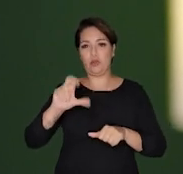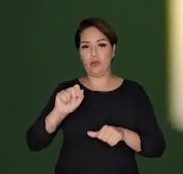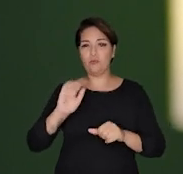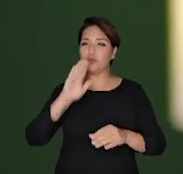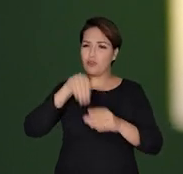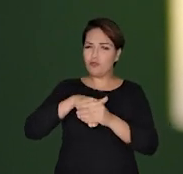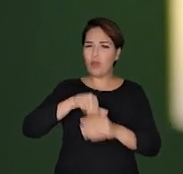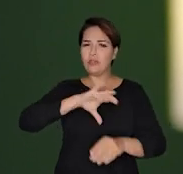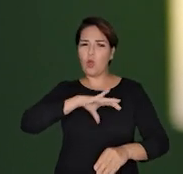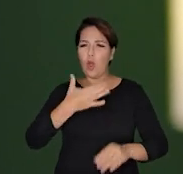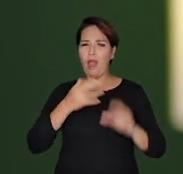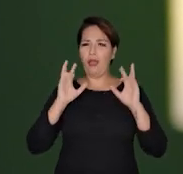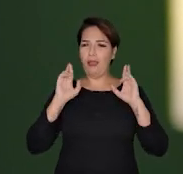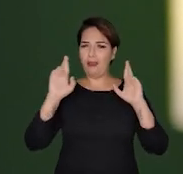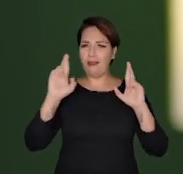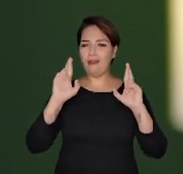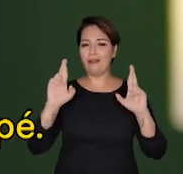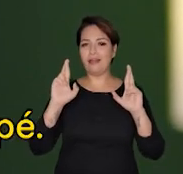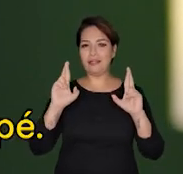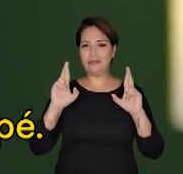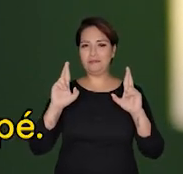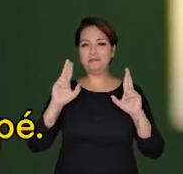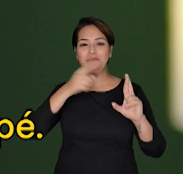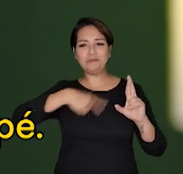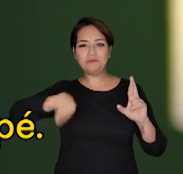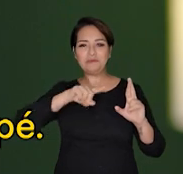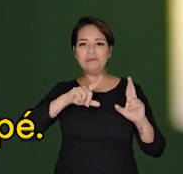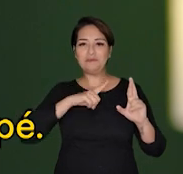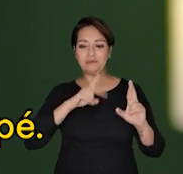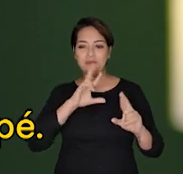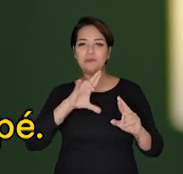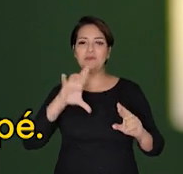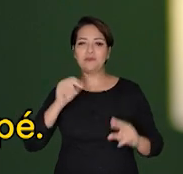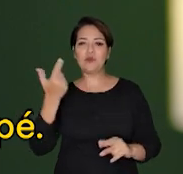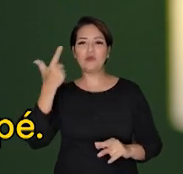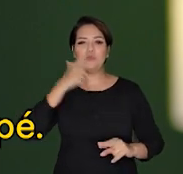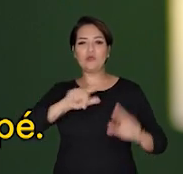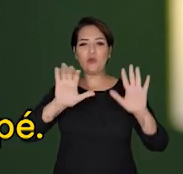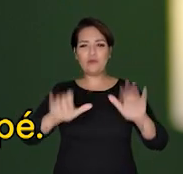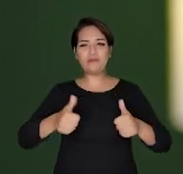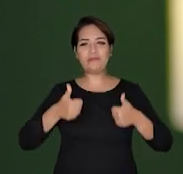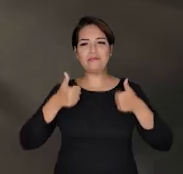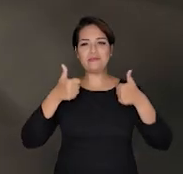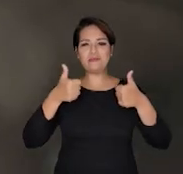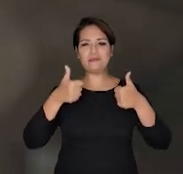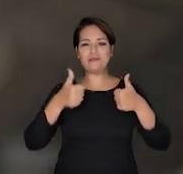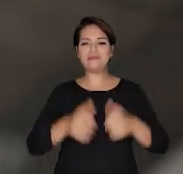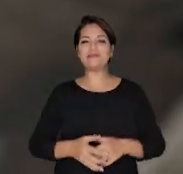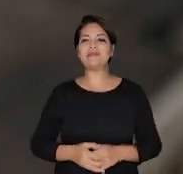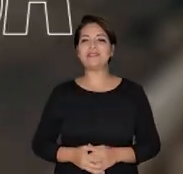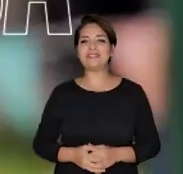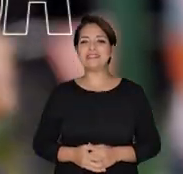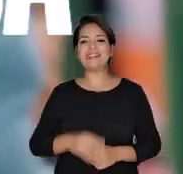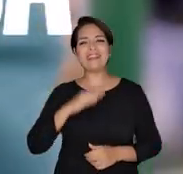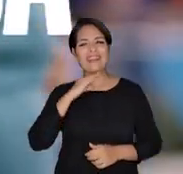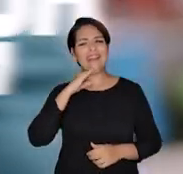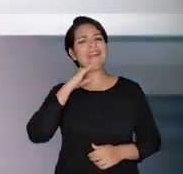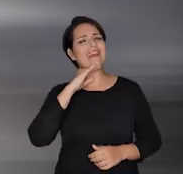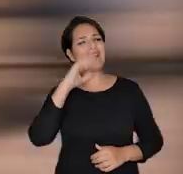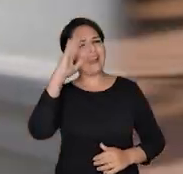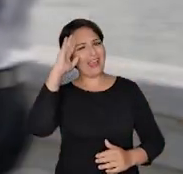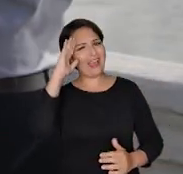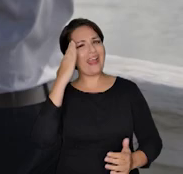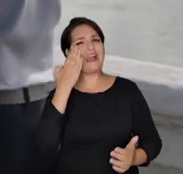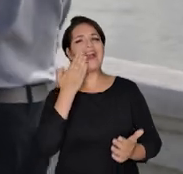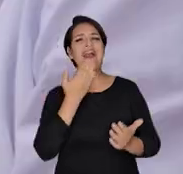para votar com coragem e com esperança. E assim, a gente colocar o nosso Rio de Janeiro de pé. Ergue essa cabeça, mete